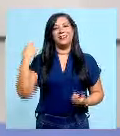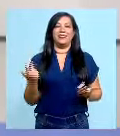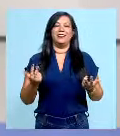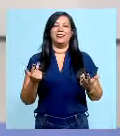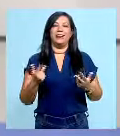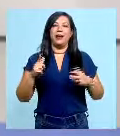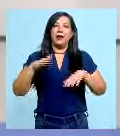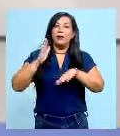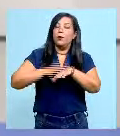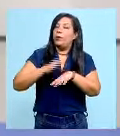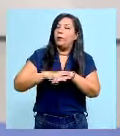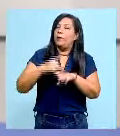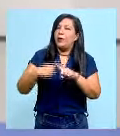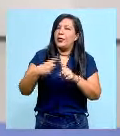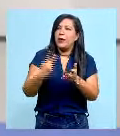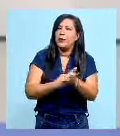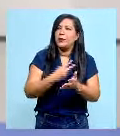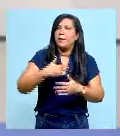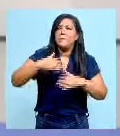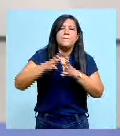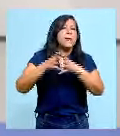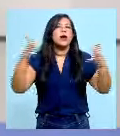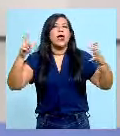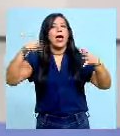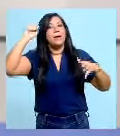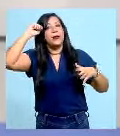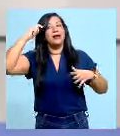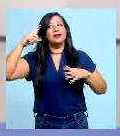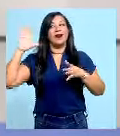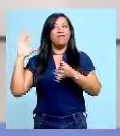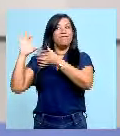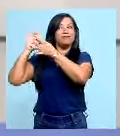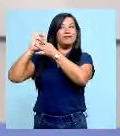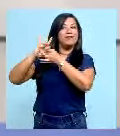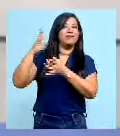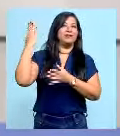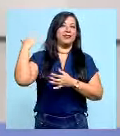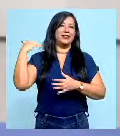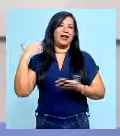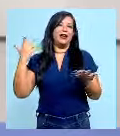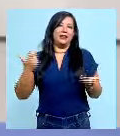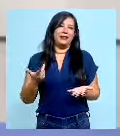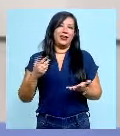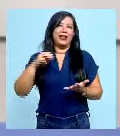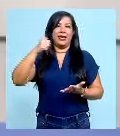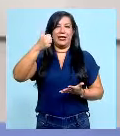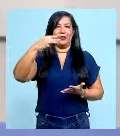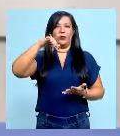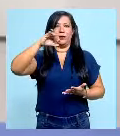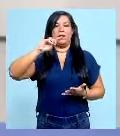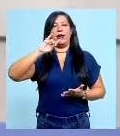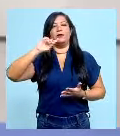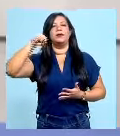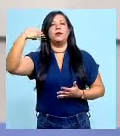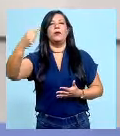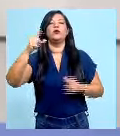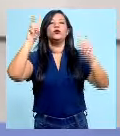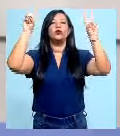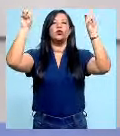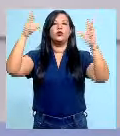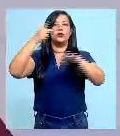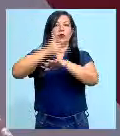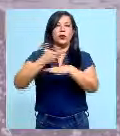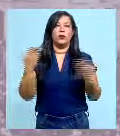raízes dessa disparidade estão no passado. É o que você vai ver na segunda reportagem da série, 14 de maio, o dia seguinte.